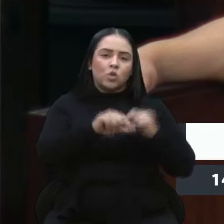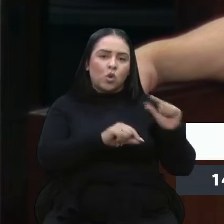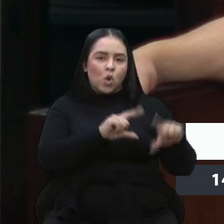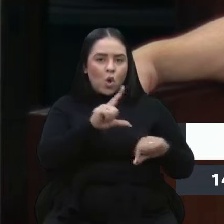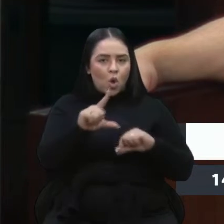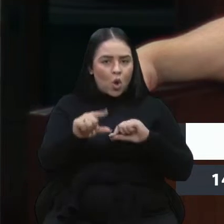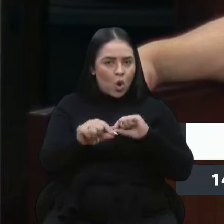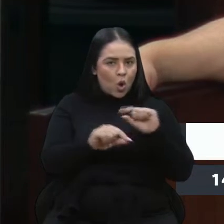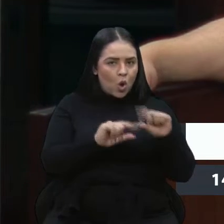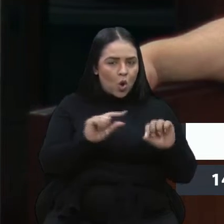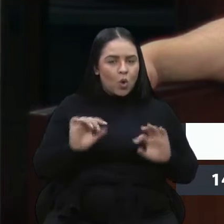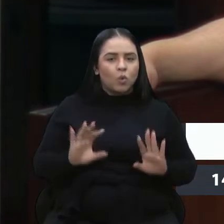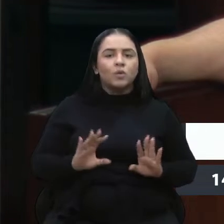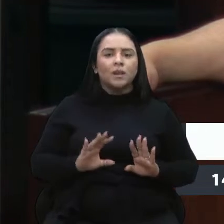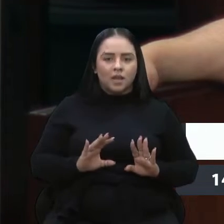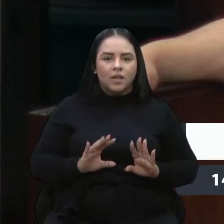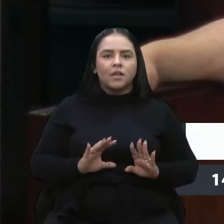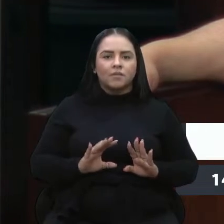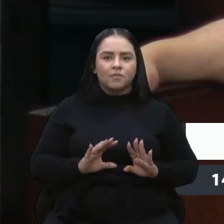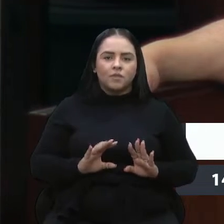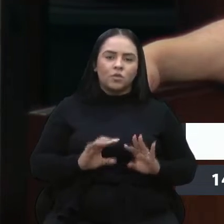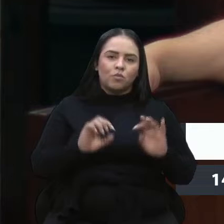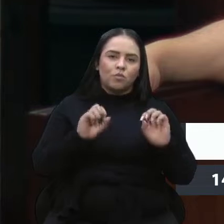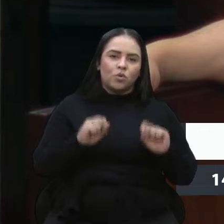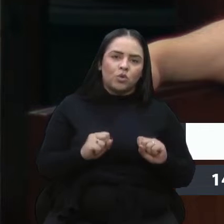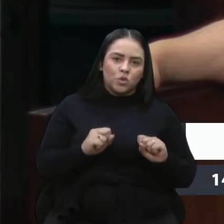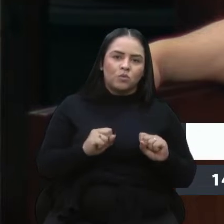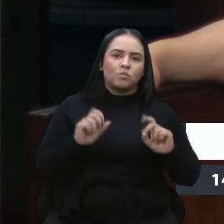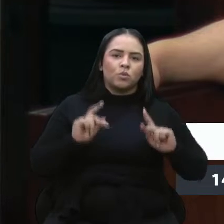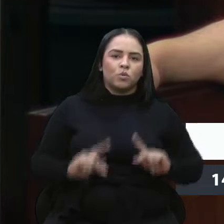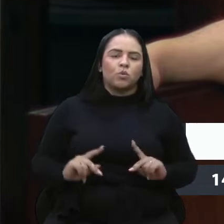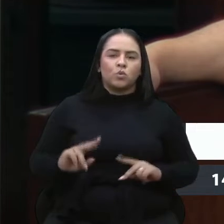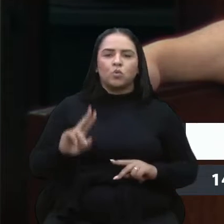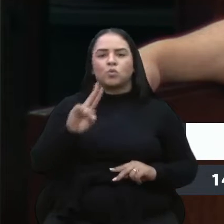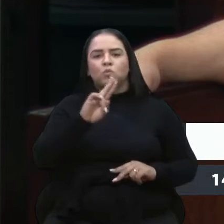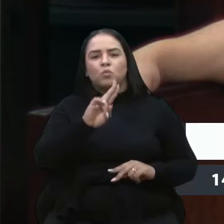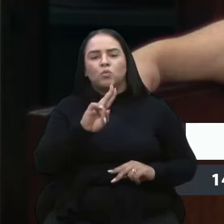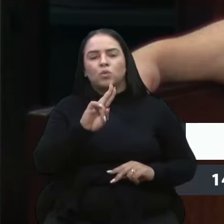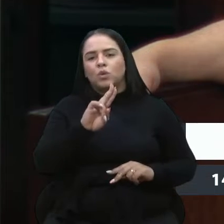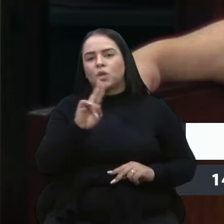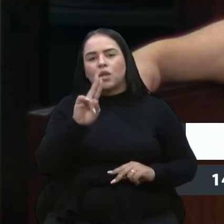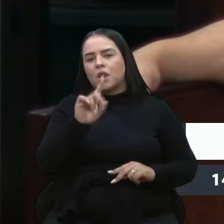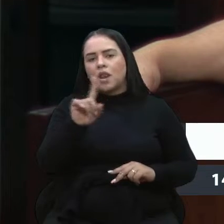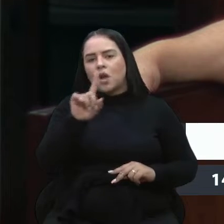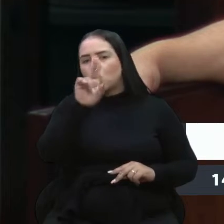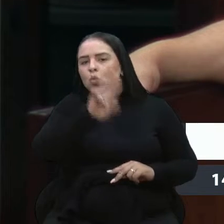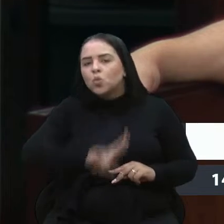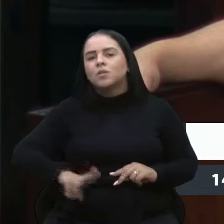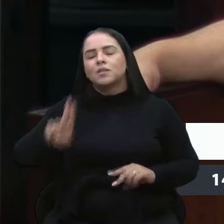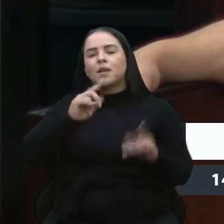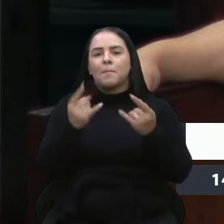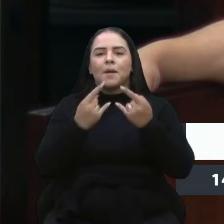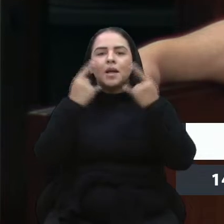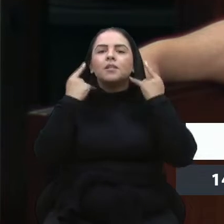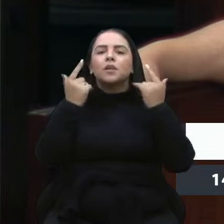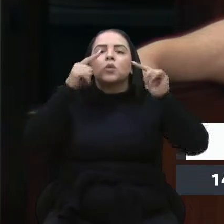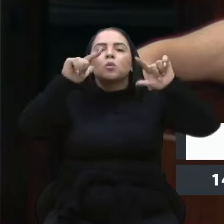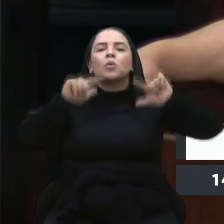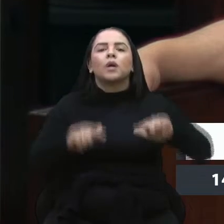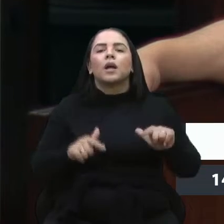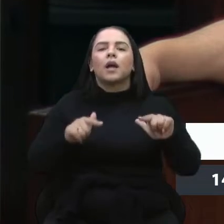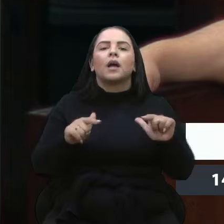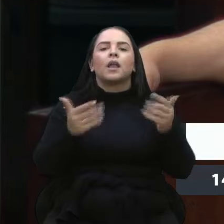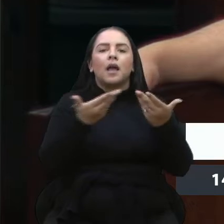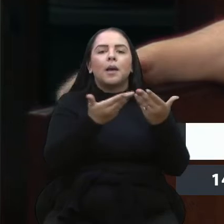a possibilidade das pessoas em locais abertos de poderem optar pela